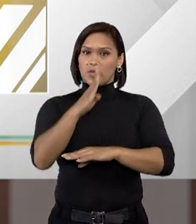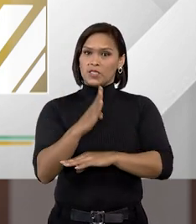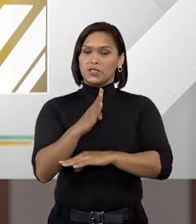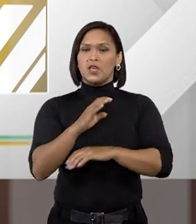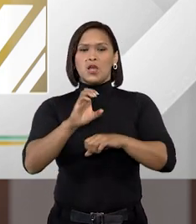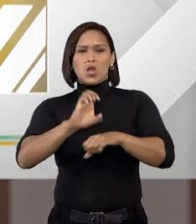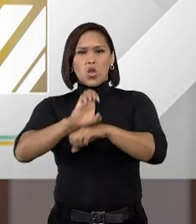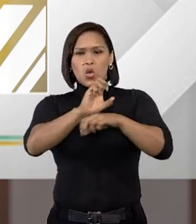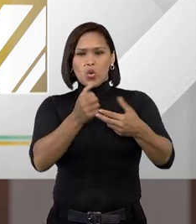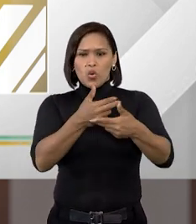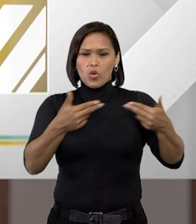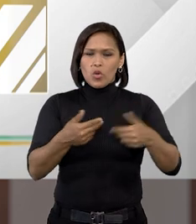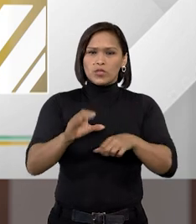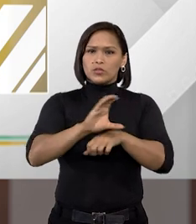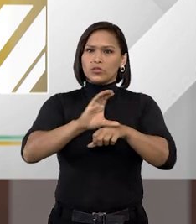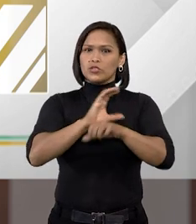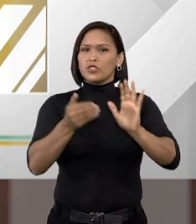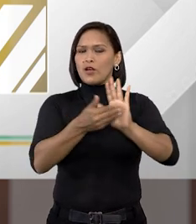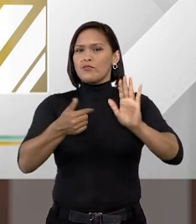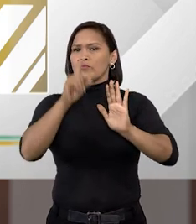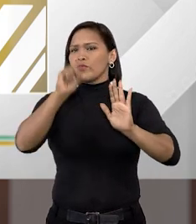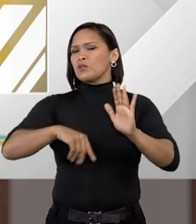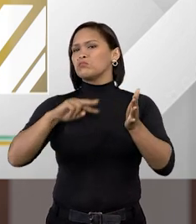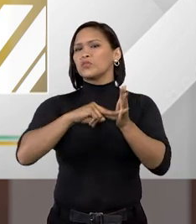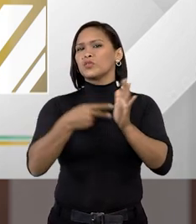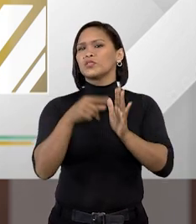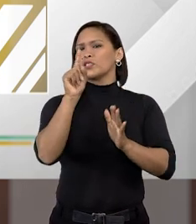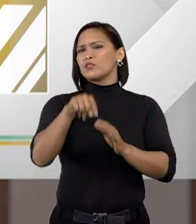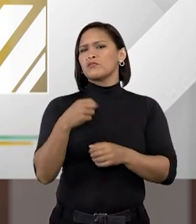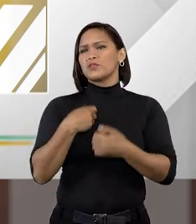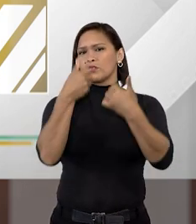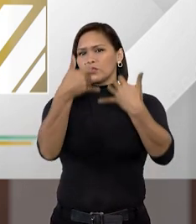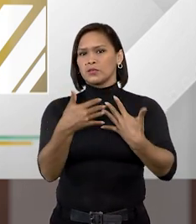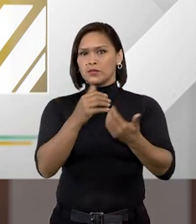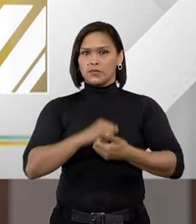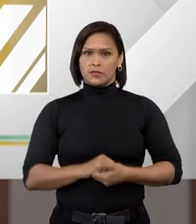um estado de coisas inconstitucional. O que isso significa?